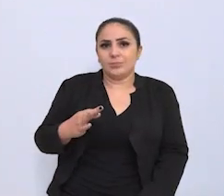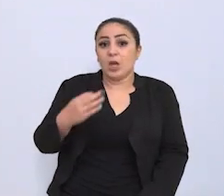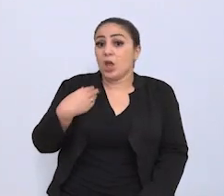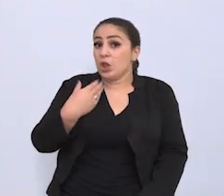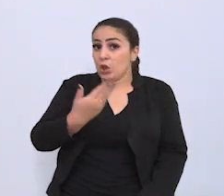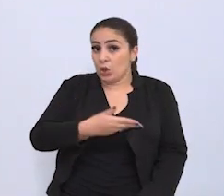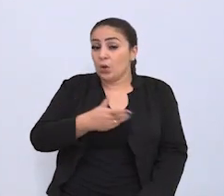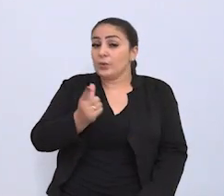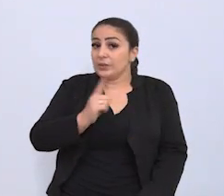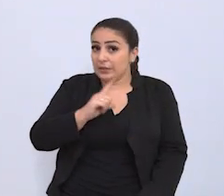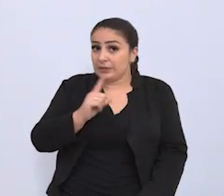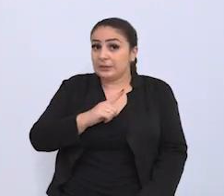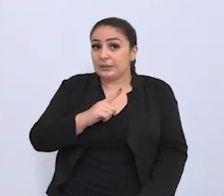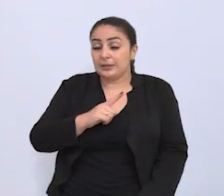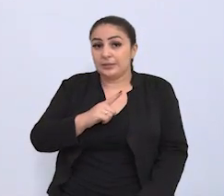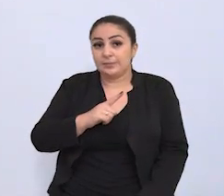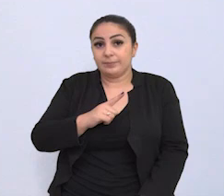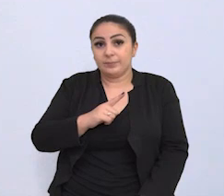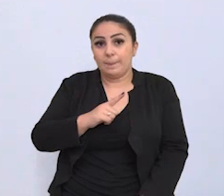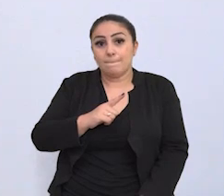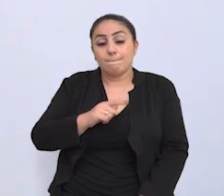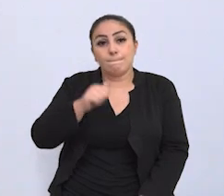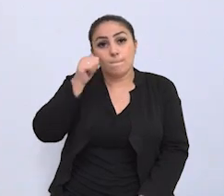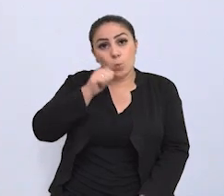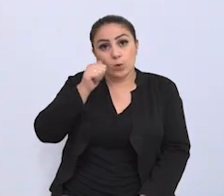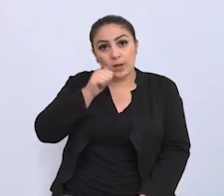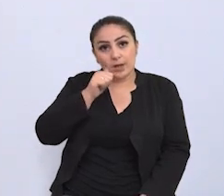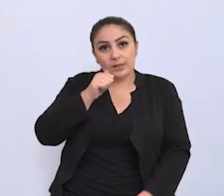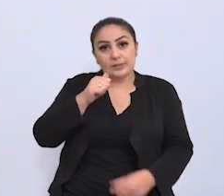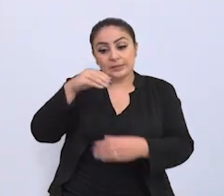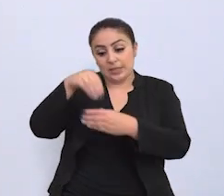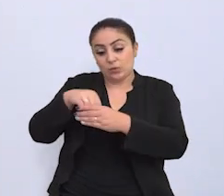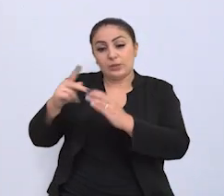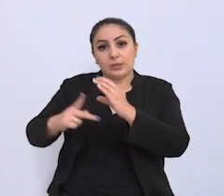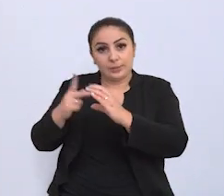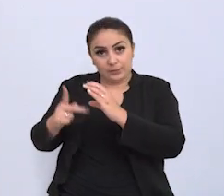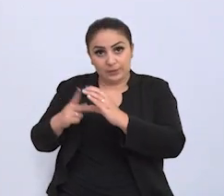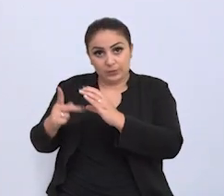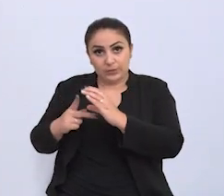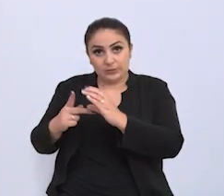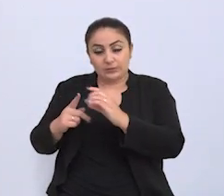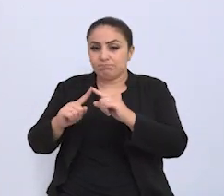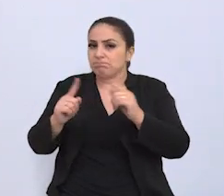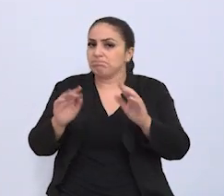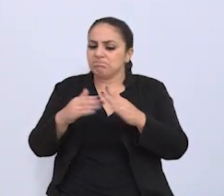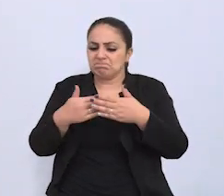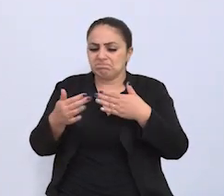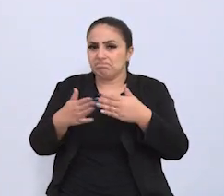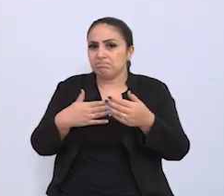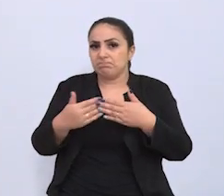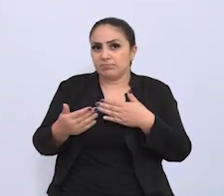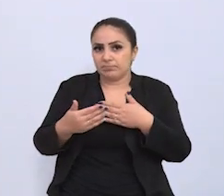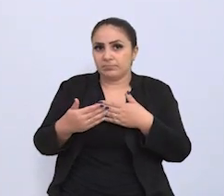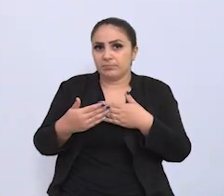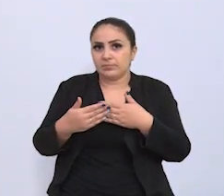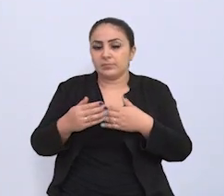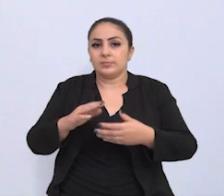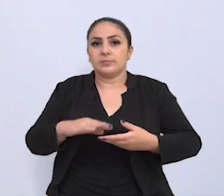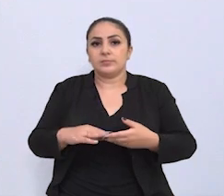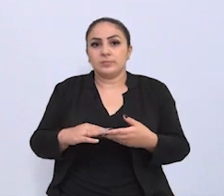que nós teríamos mulheres na Câmara de Vereadores. Independentemente